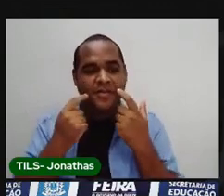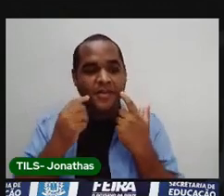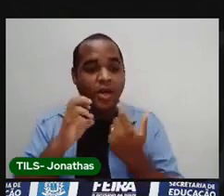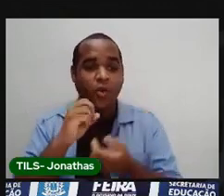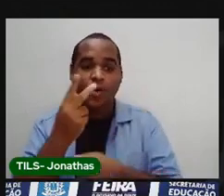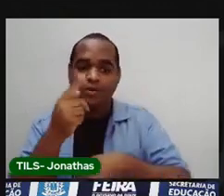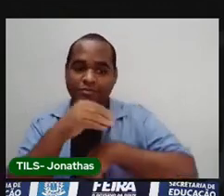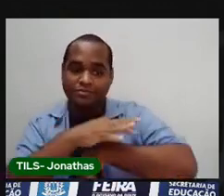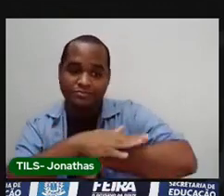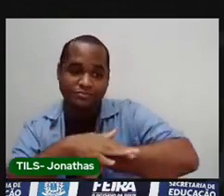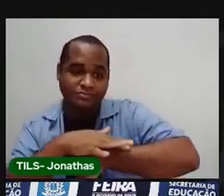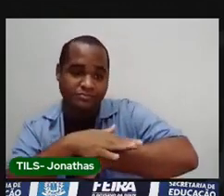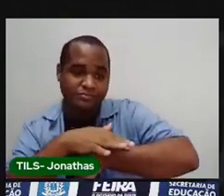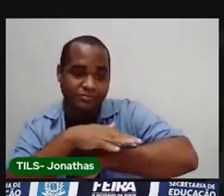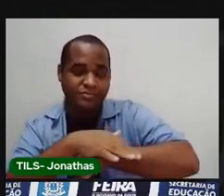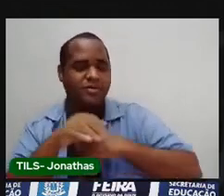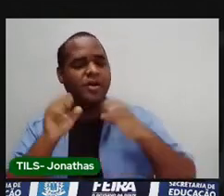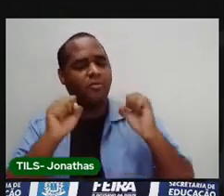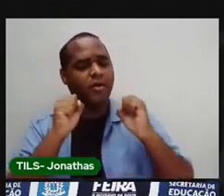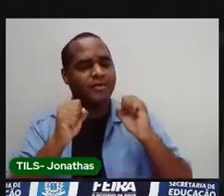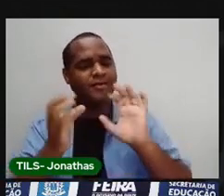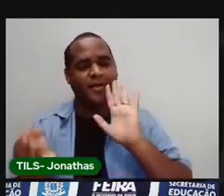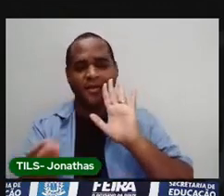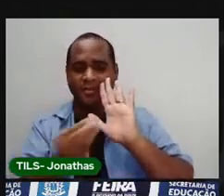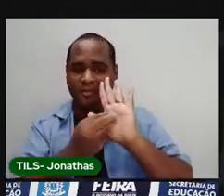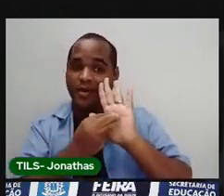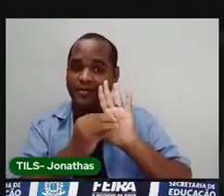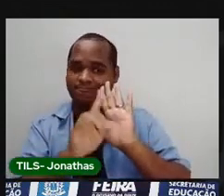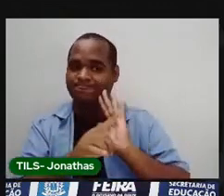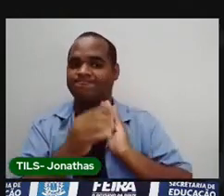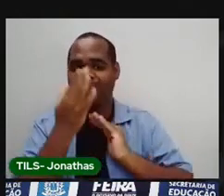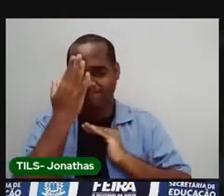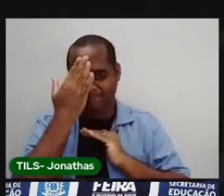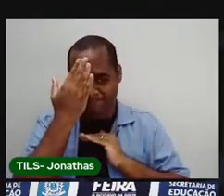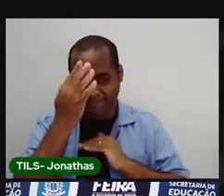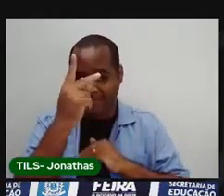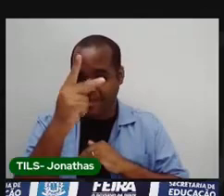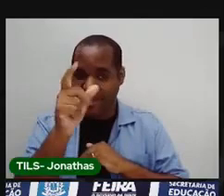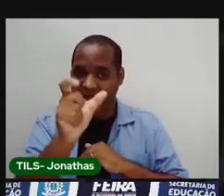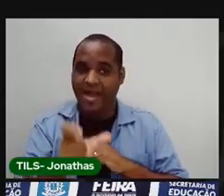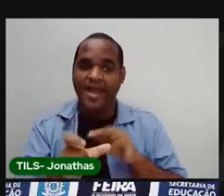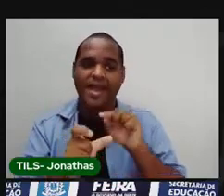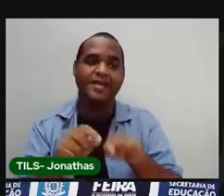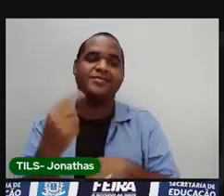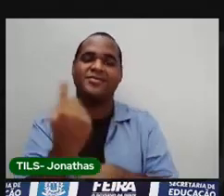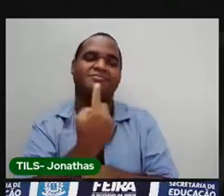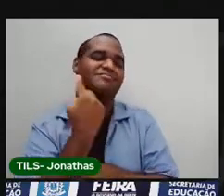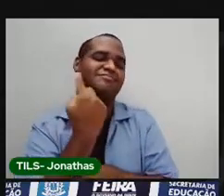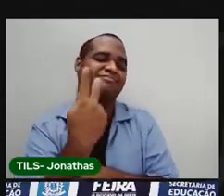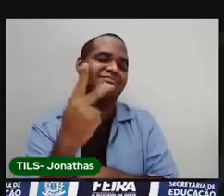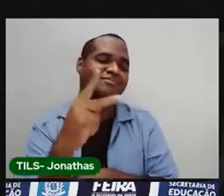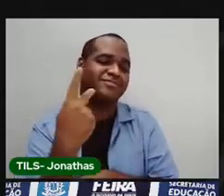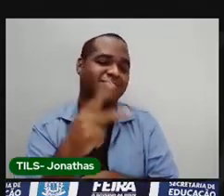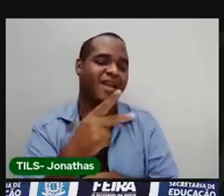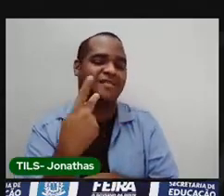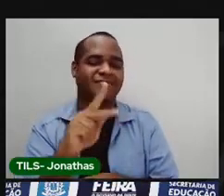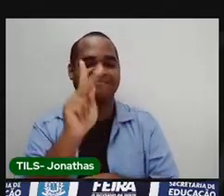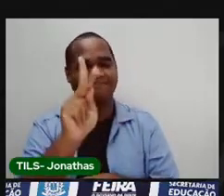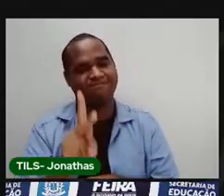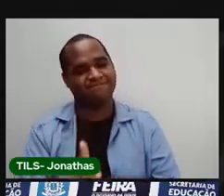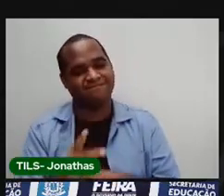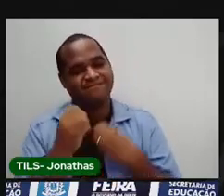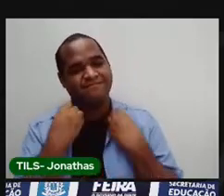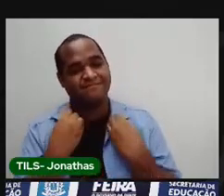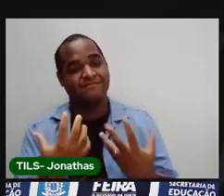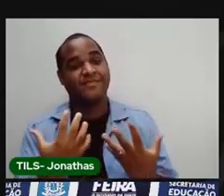Uma manchinha na pele. Vai também no registro. Que é para dizer que aquela pessoa é única. Entendeu? A